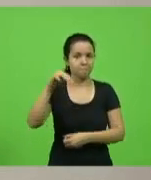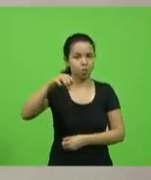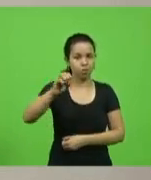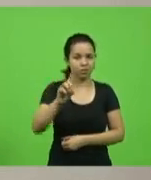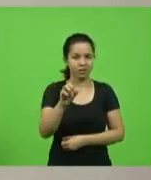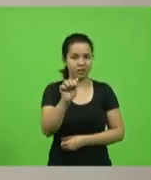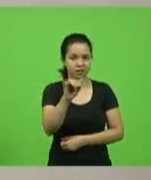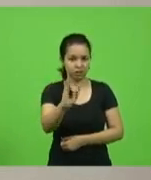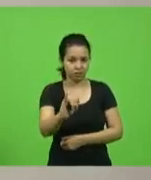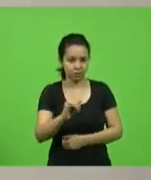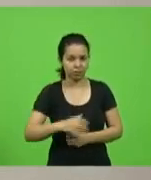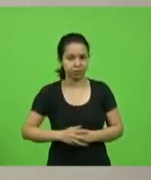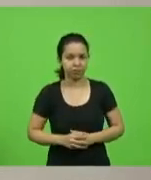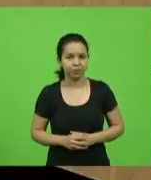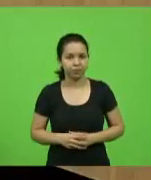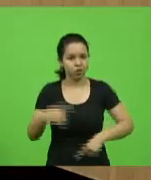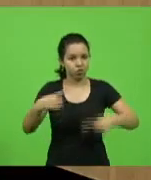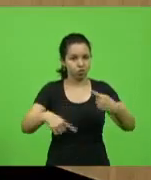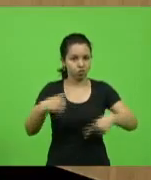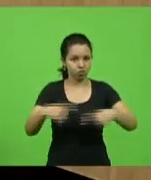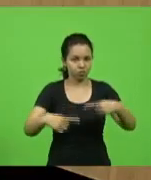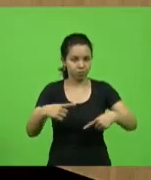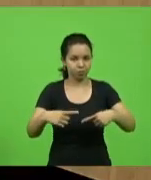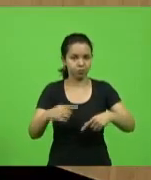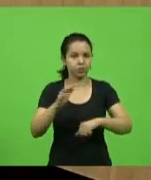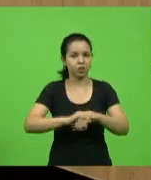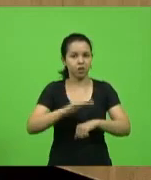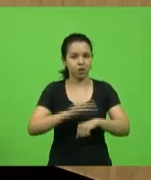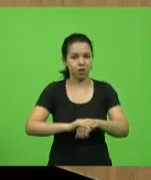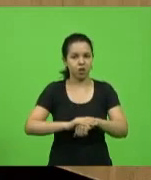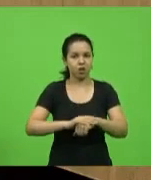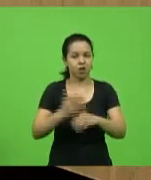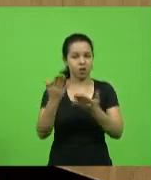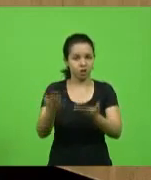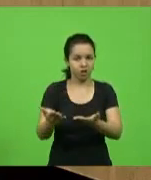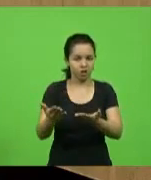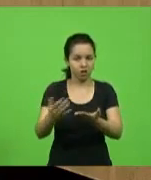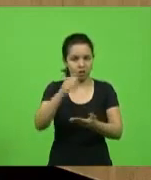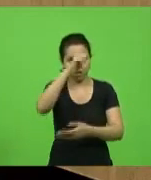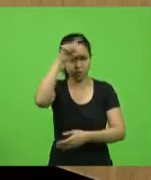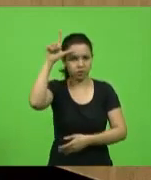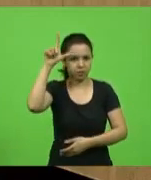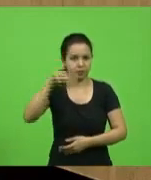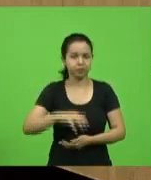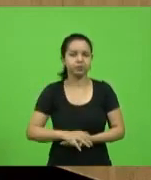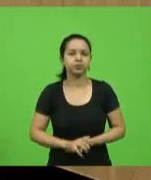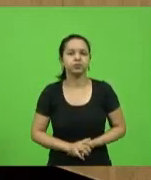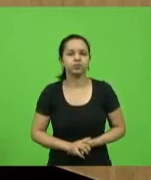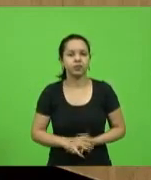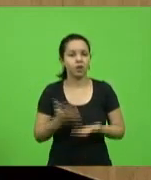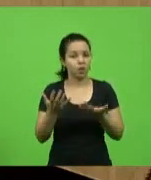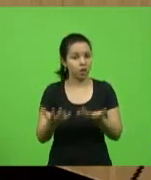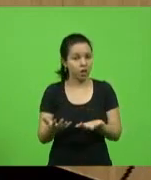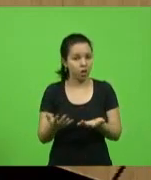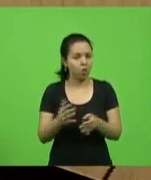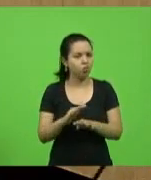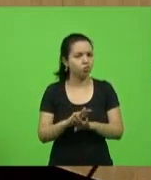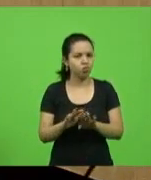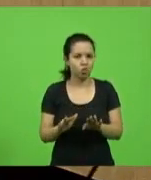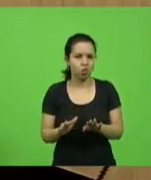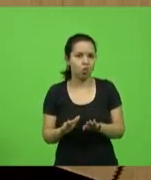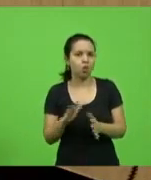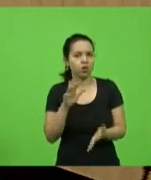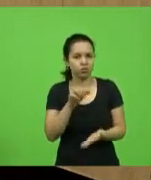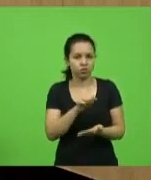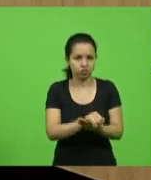Discussão para discutir o autor, deputado Altair Silva. Quero só fazer um registro aí,